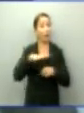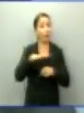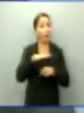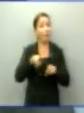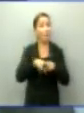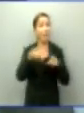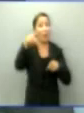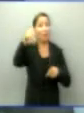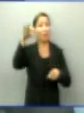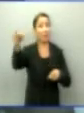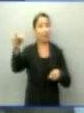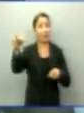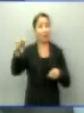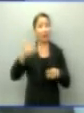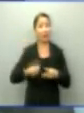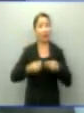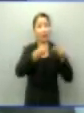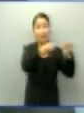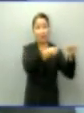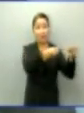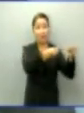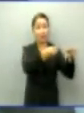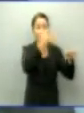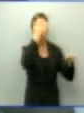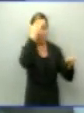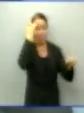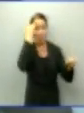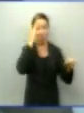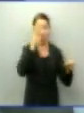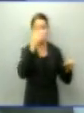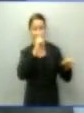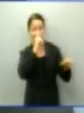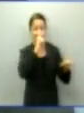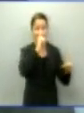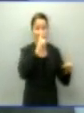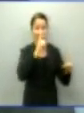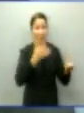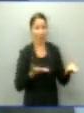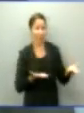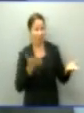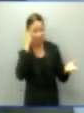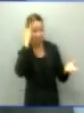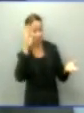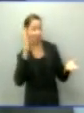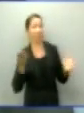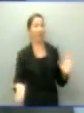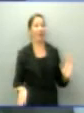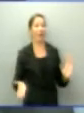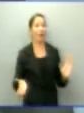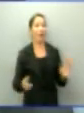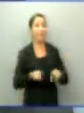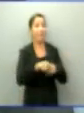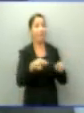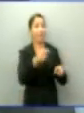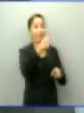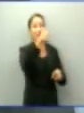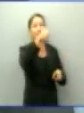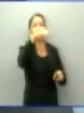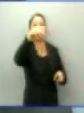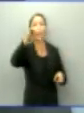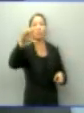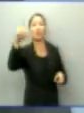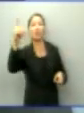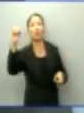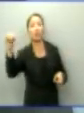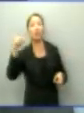doações de pessoas suspeitas. E ele, segundo a Polícia Federal, teria recebido 7 milhões e 500, tem uma interceptação